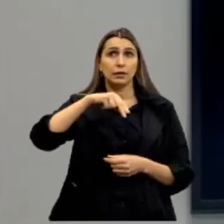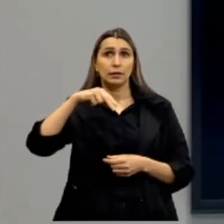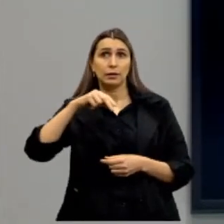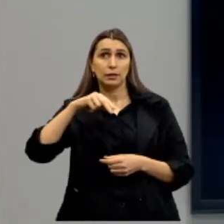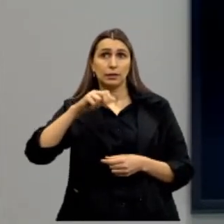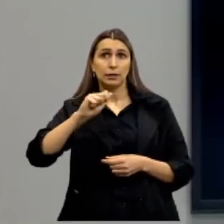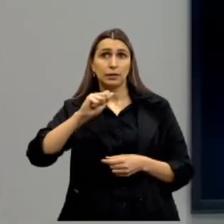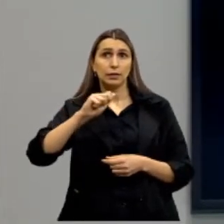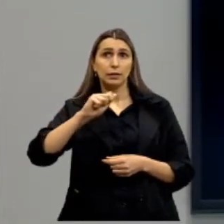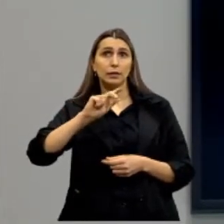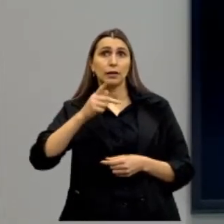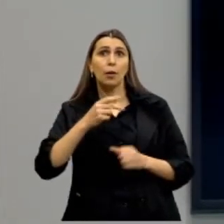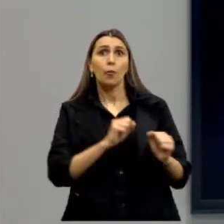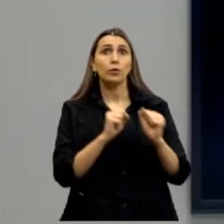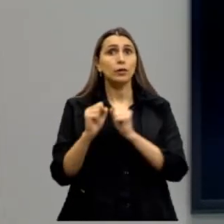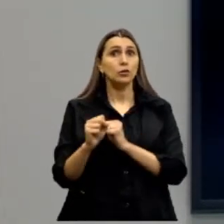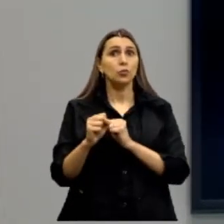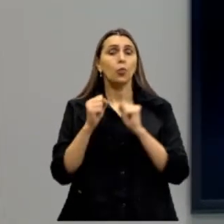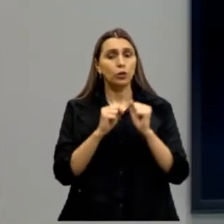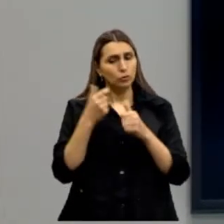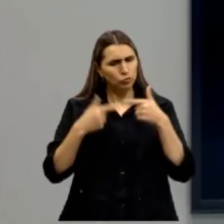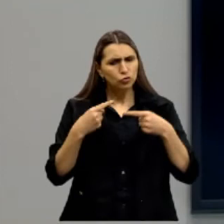a possibilidade de poder discutir.